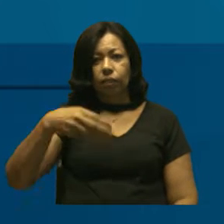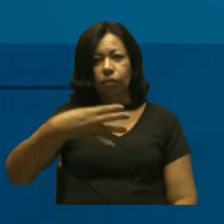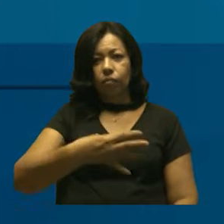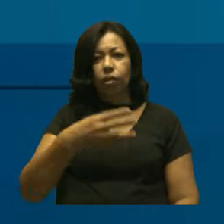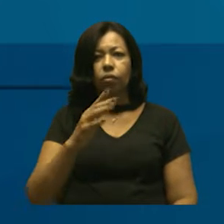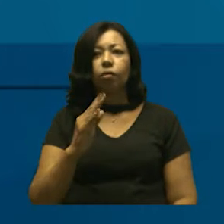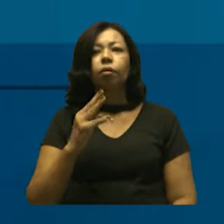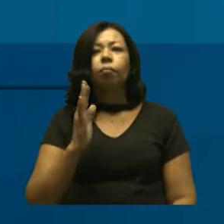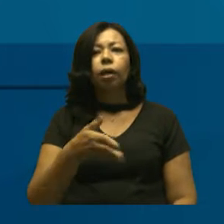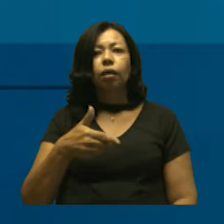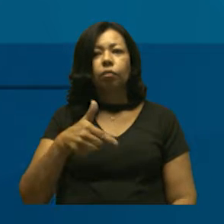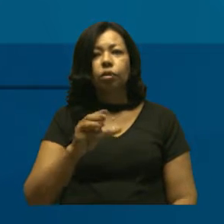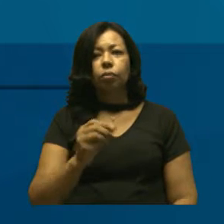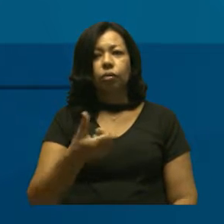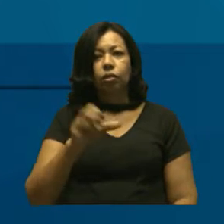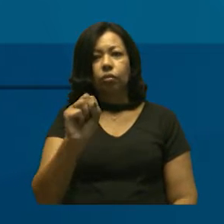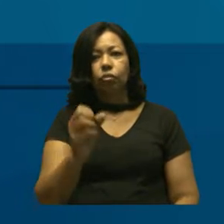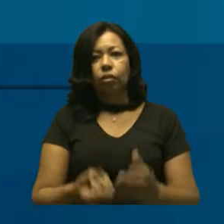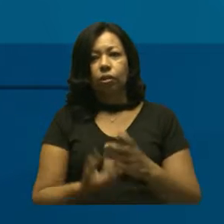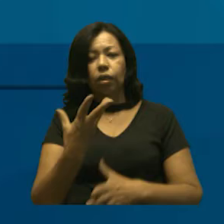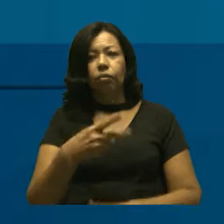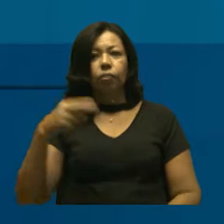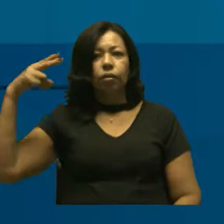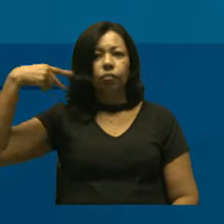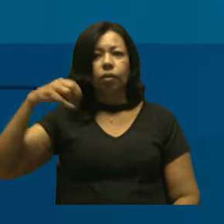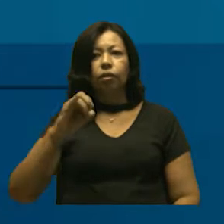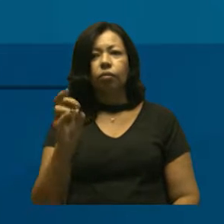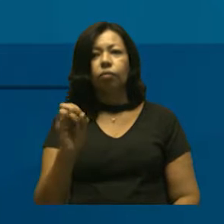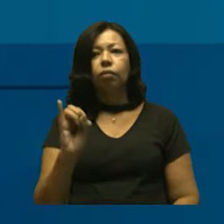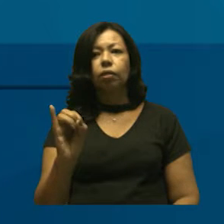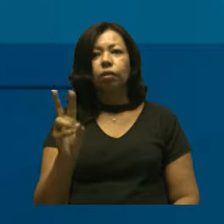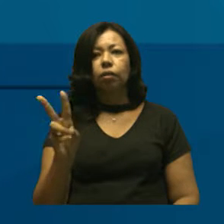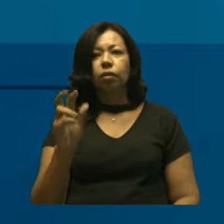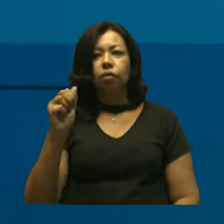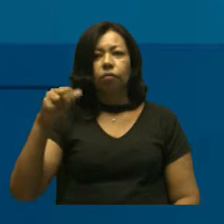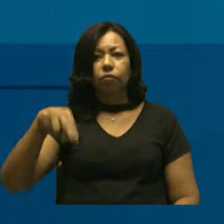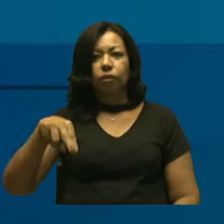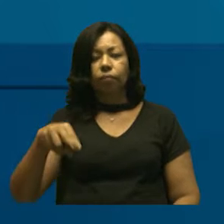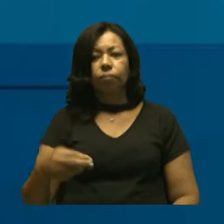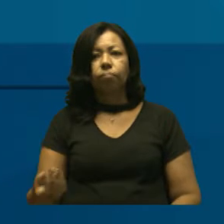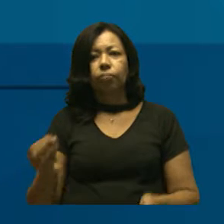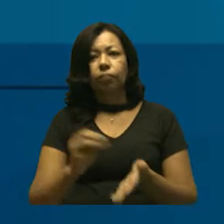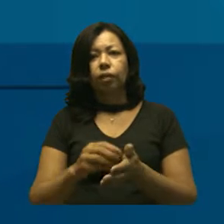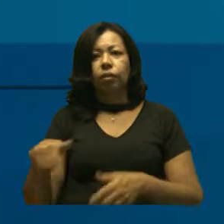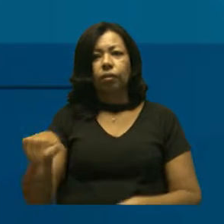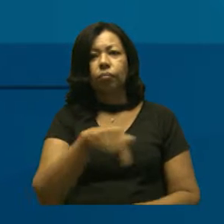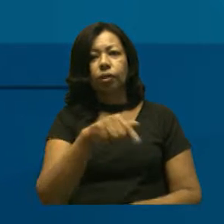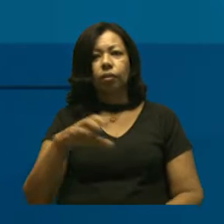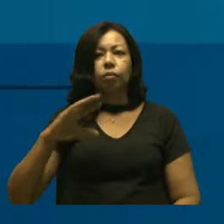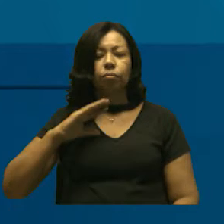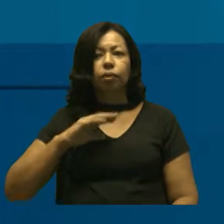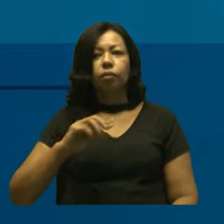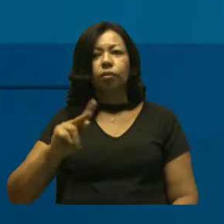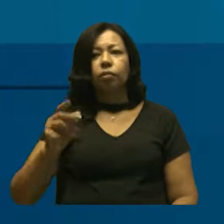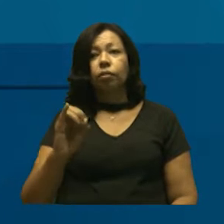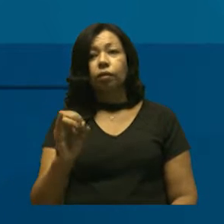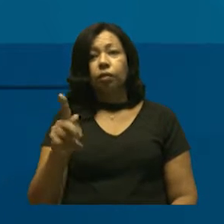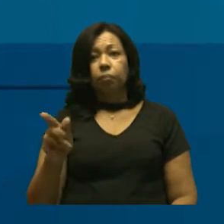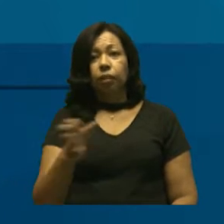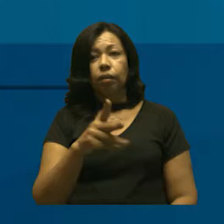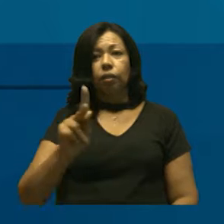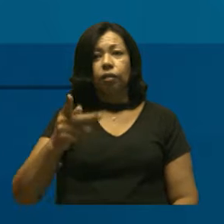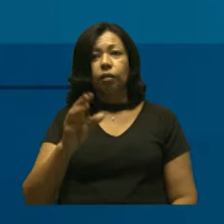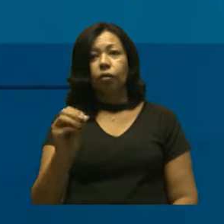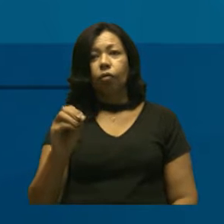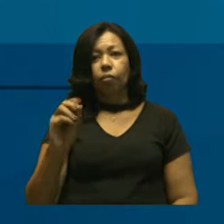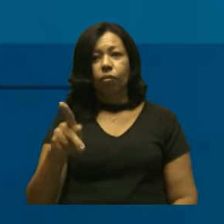barra 2018, de autoria do vereador Ivan da Silva, que institui a Semana Municipal do Hip Hop e o Dia